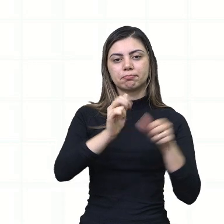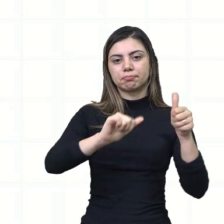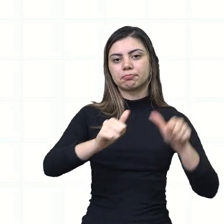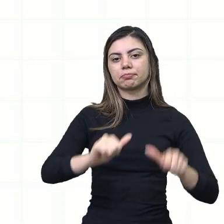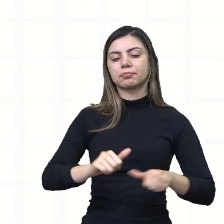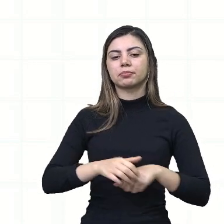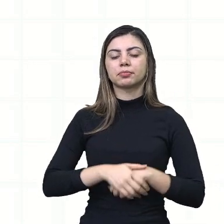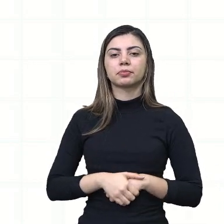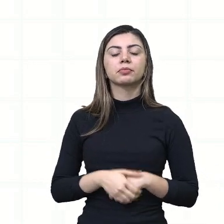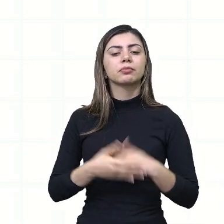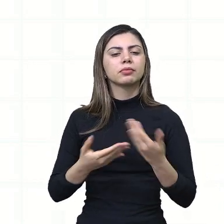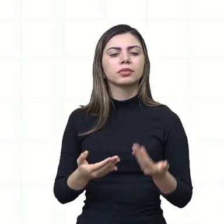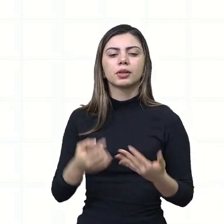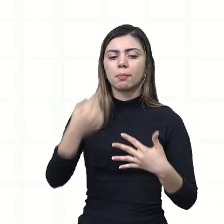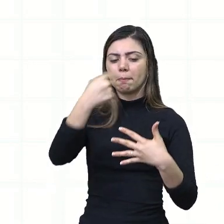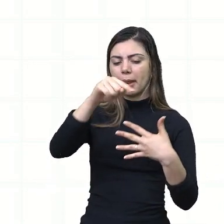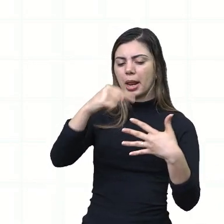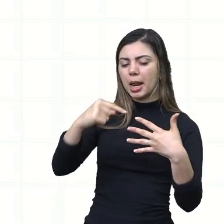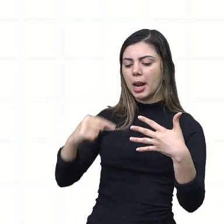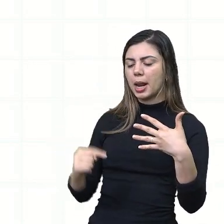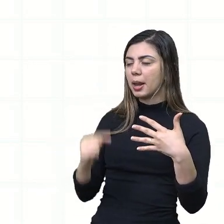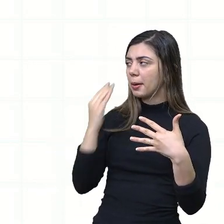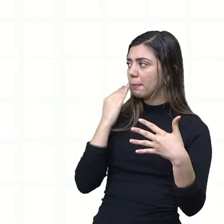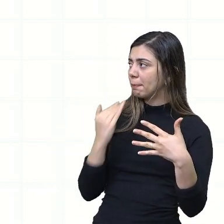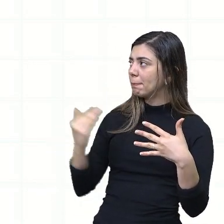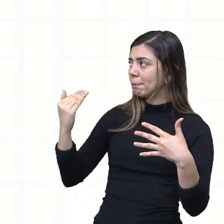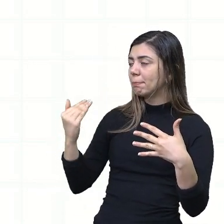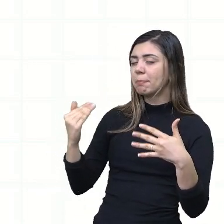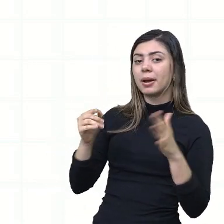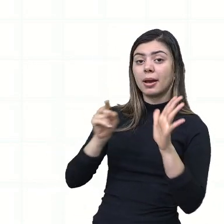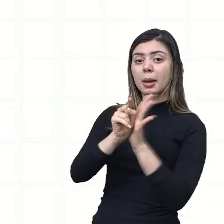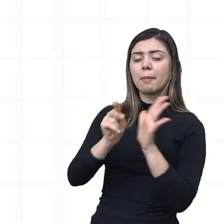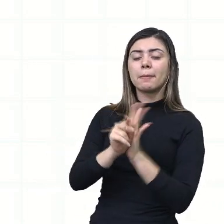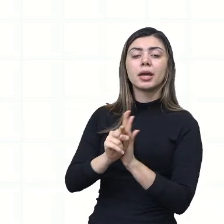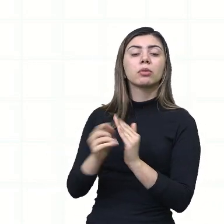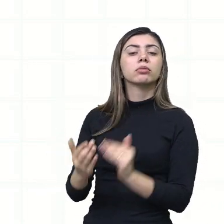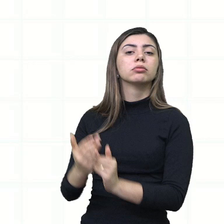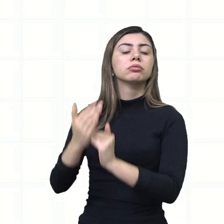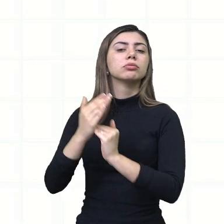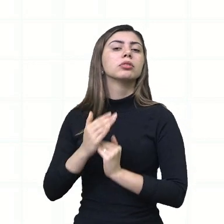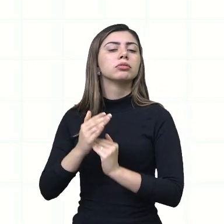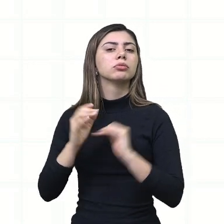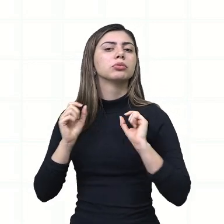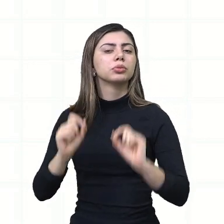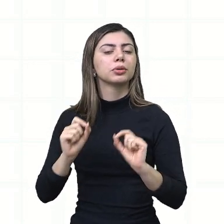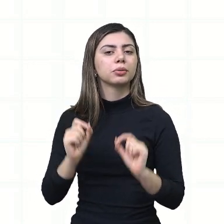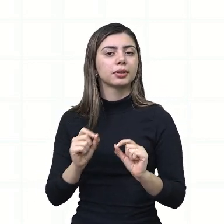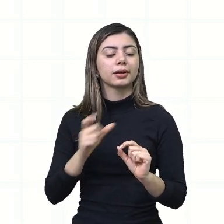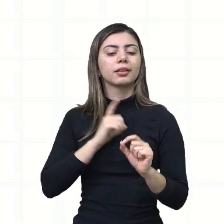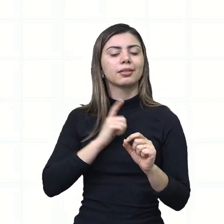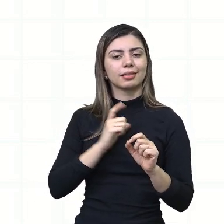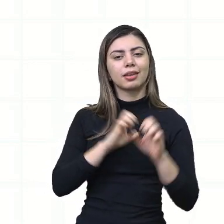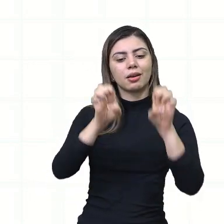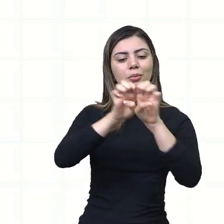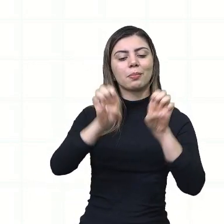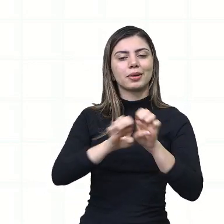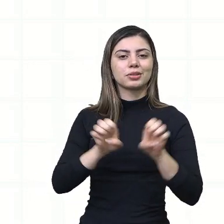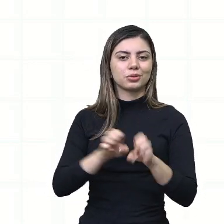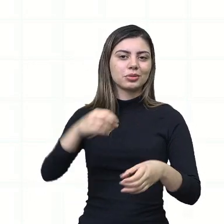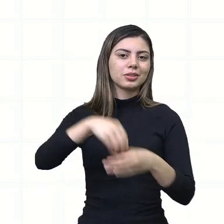perguntas, elas trazem pra nós, elas mostram pra nós uma estrutura